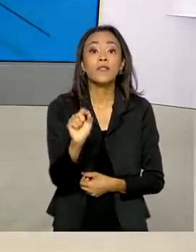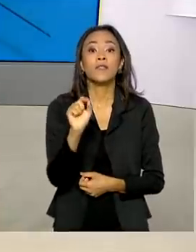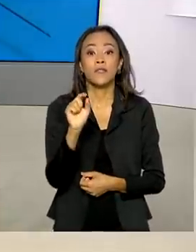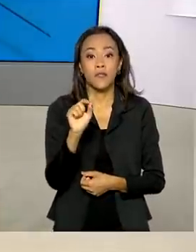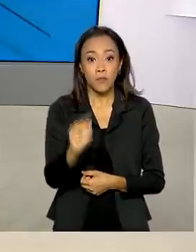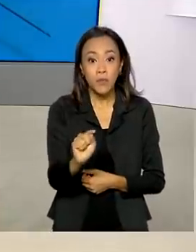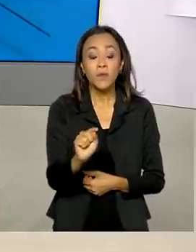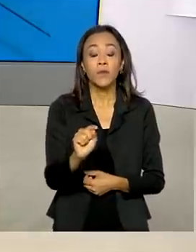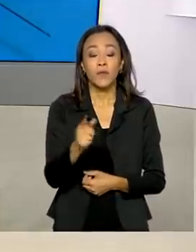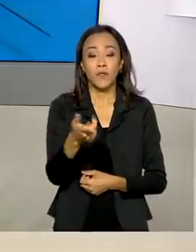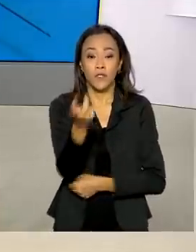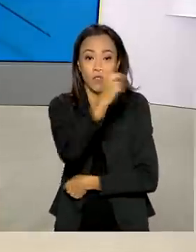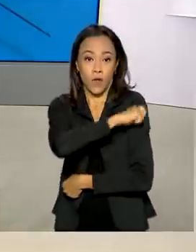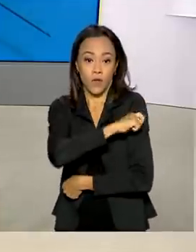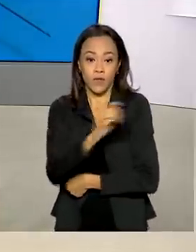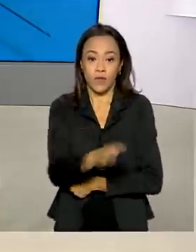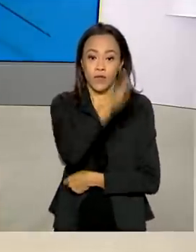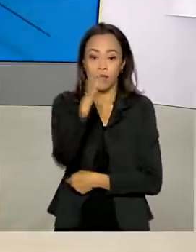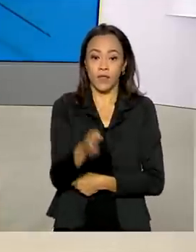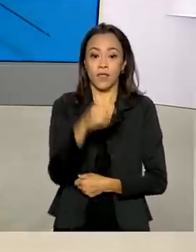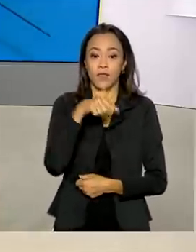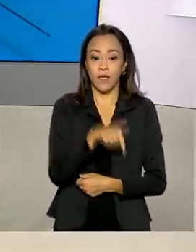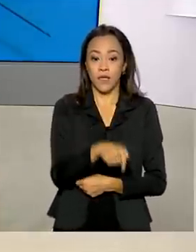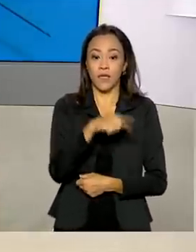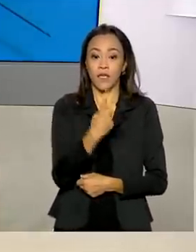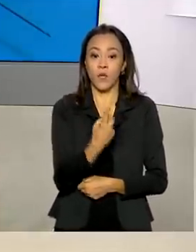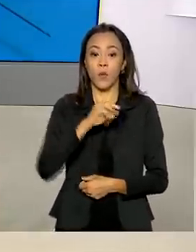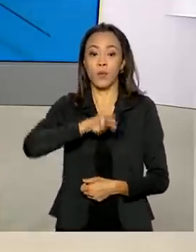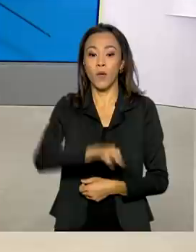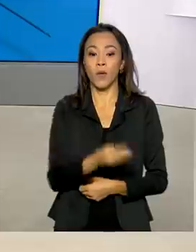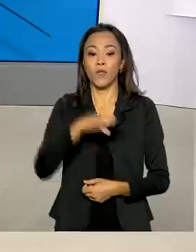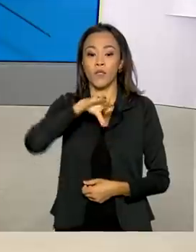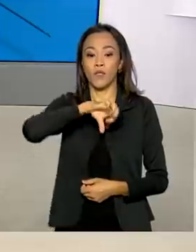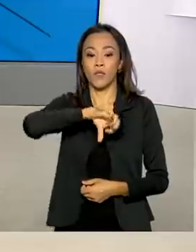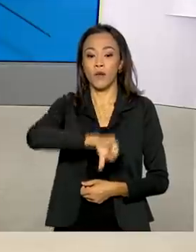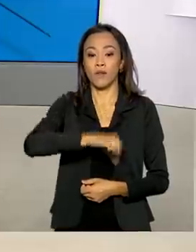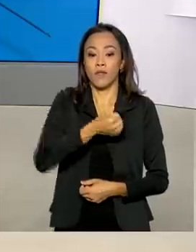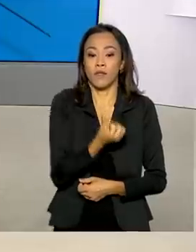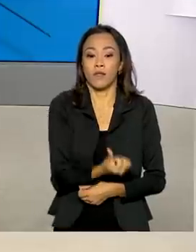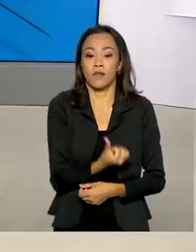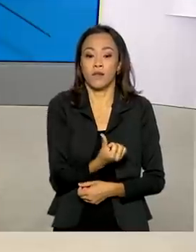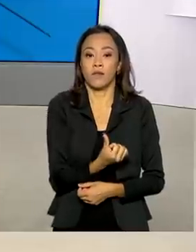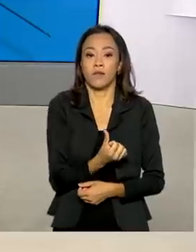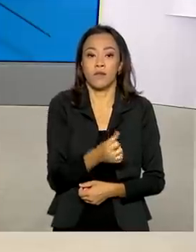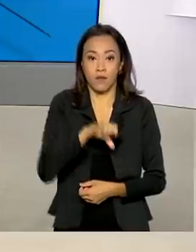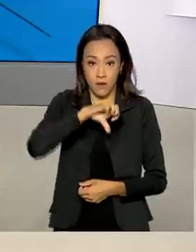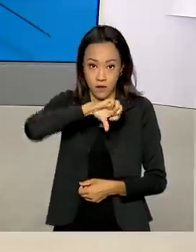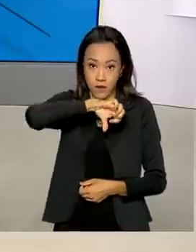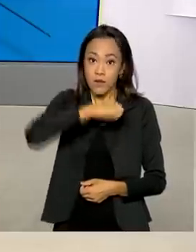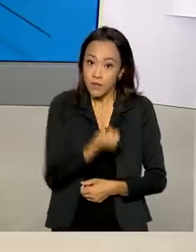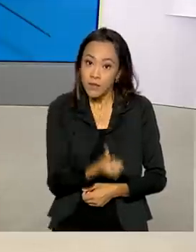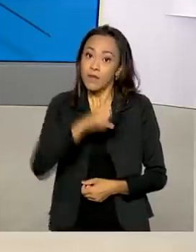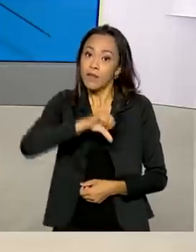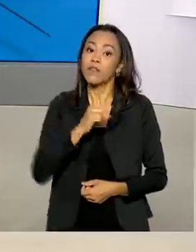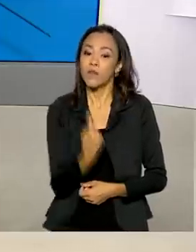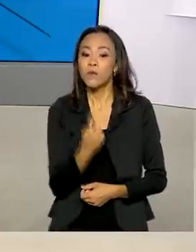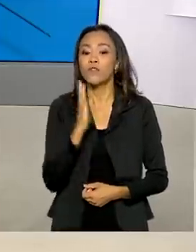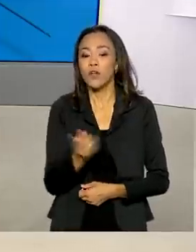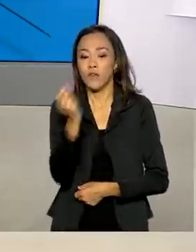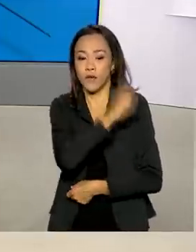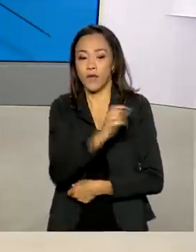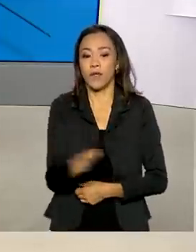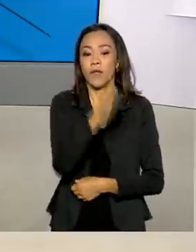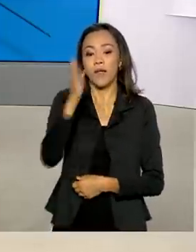-19. Dessas doses, 71 milhões 691 mil foram aplicadas. As pessoas que tomaram a primeira dose da